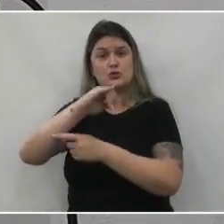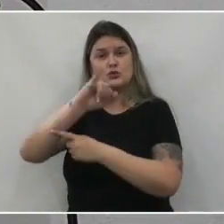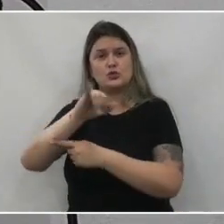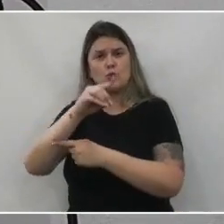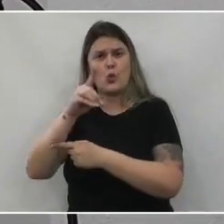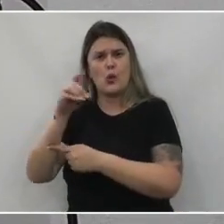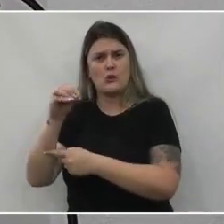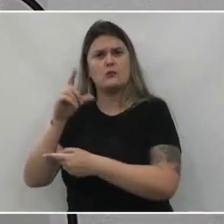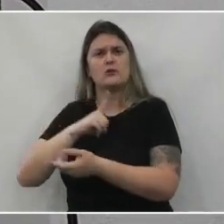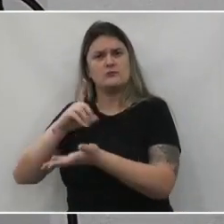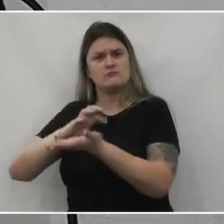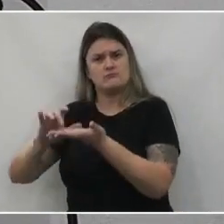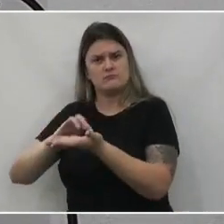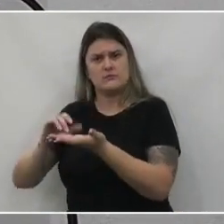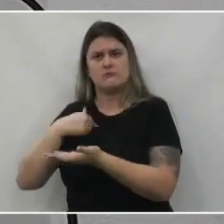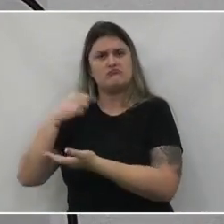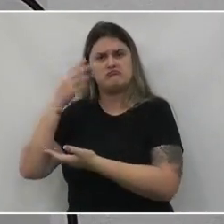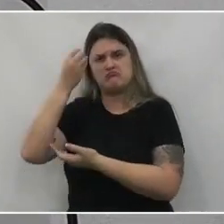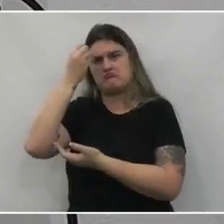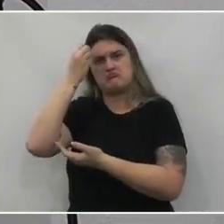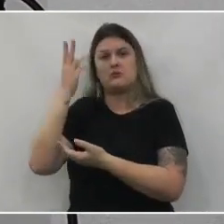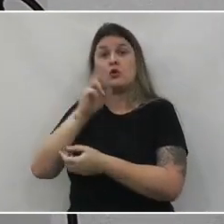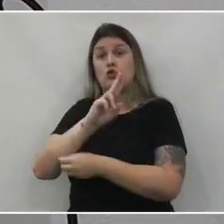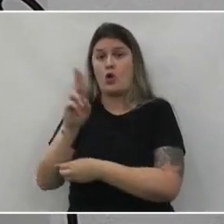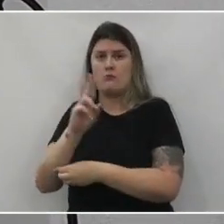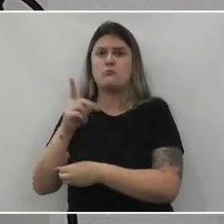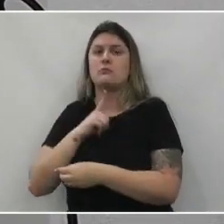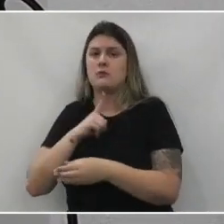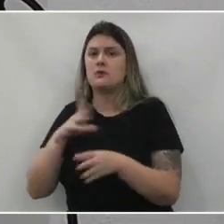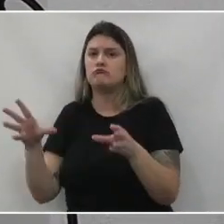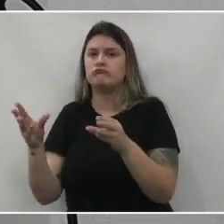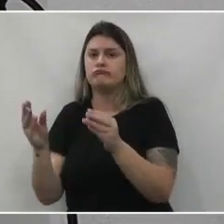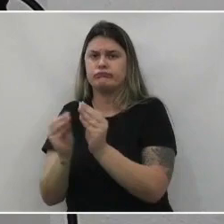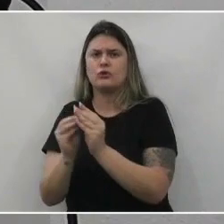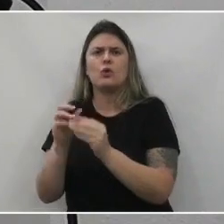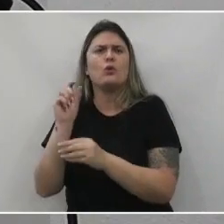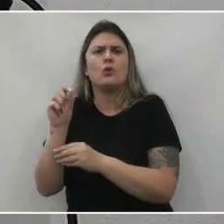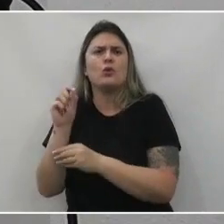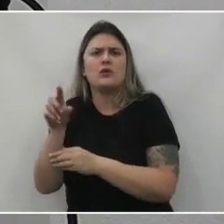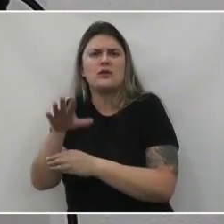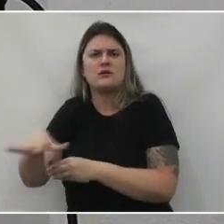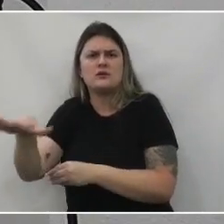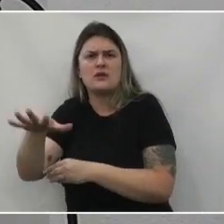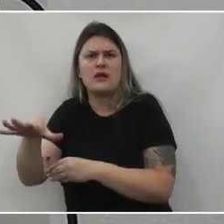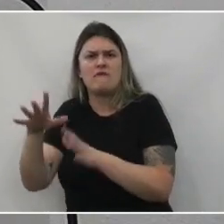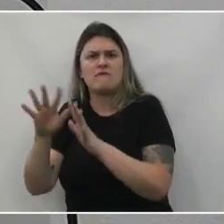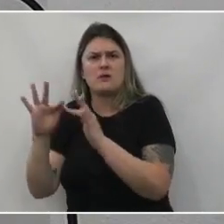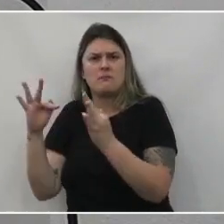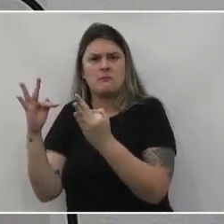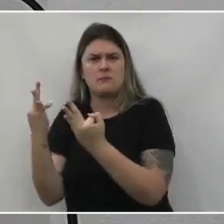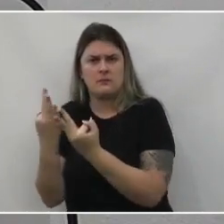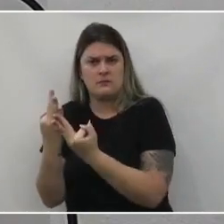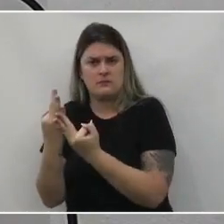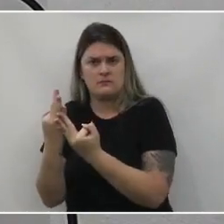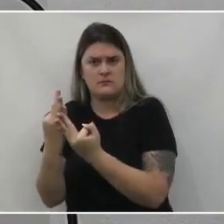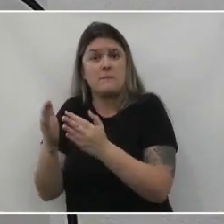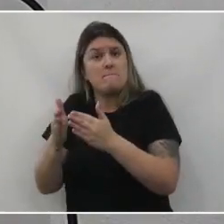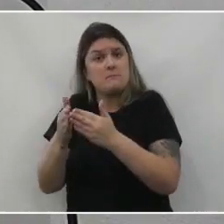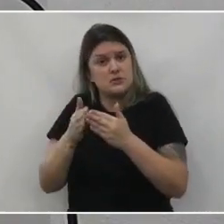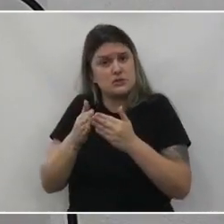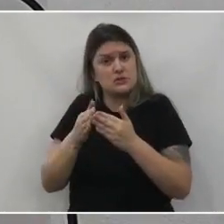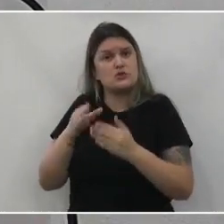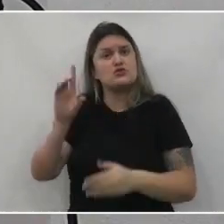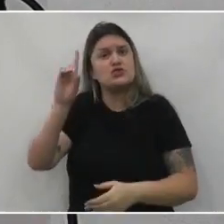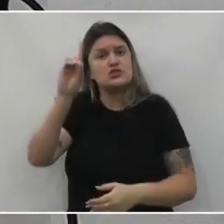lembro o nome, são os nomes que juntos estão. O que que estes pais que requerem o